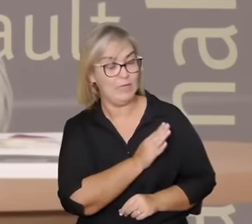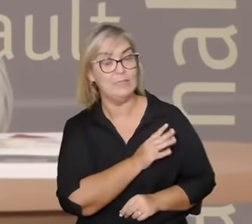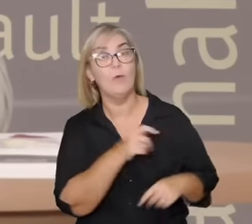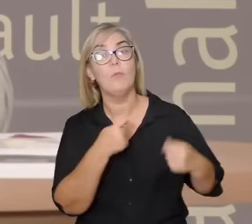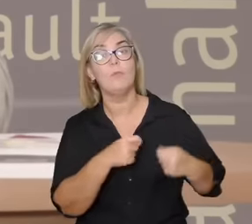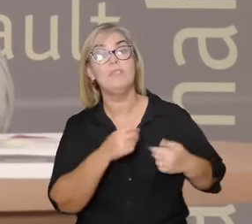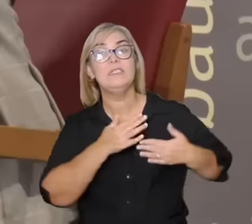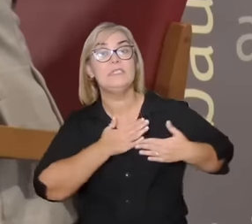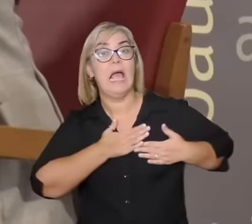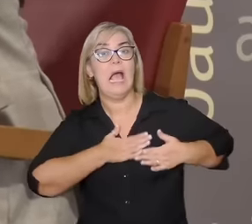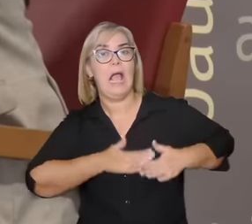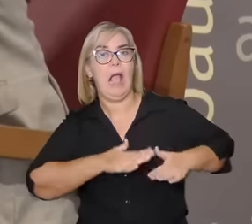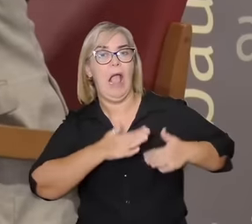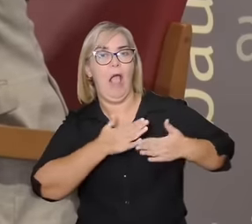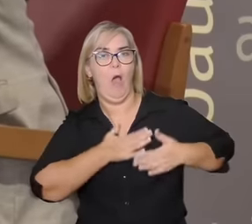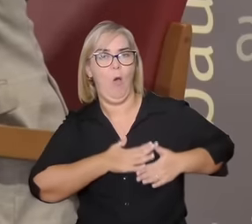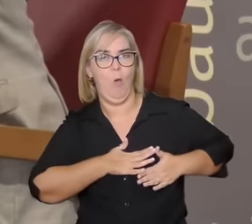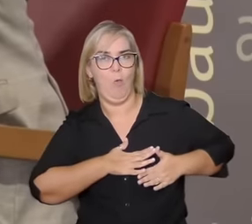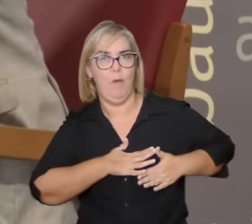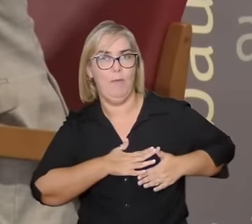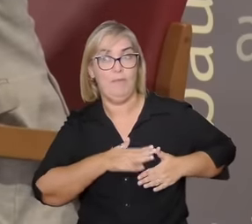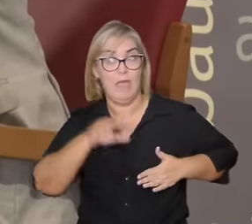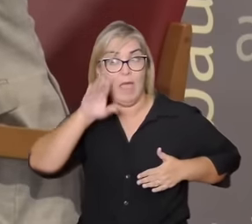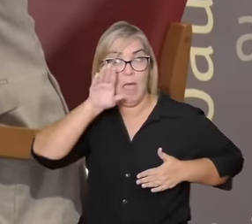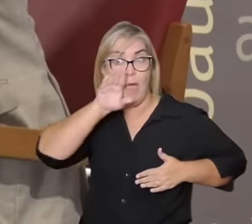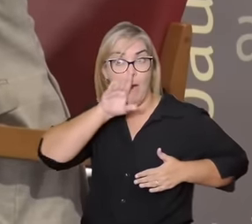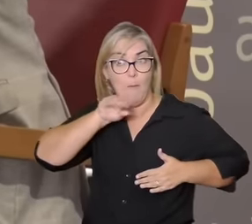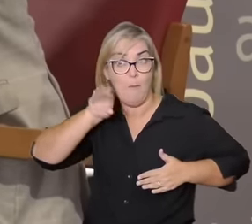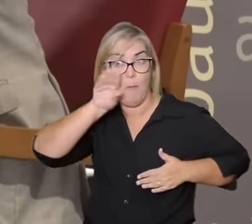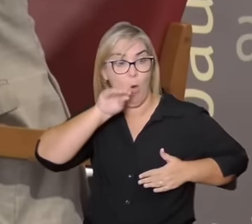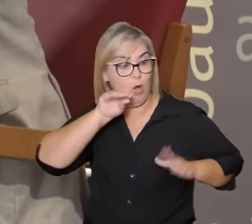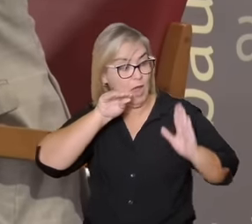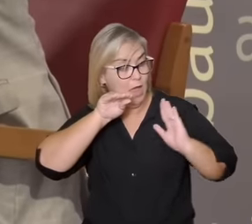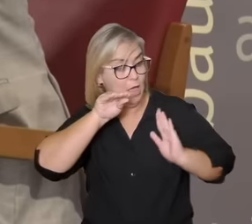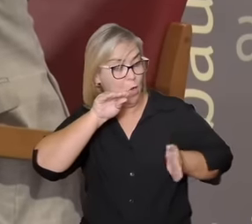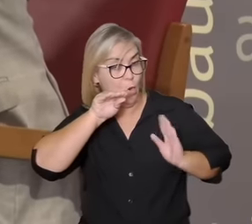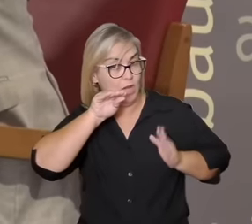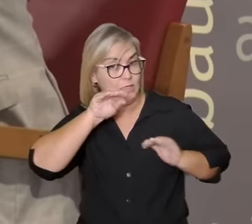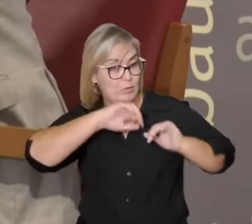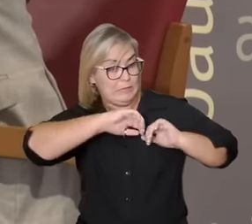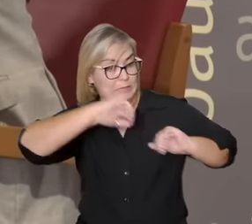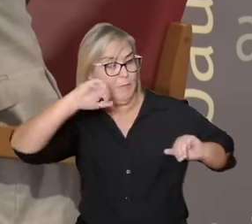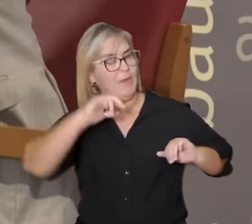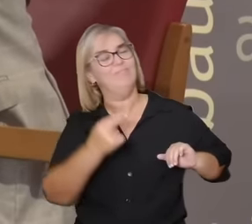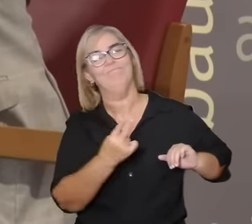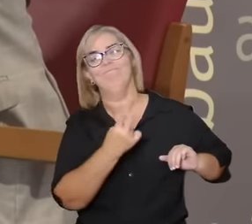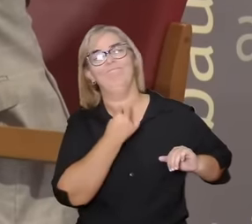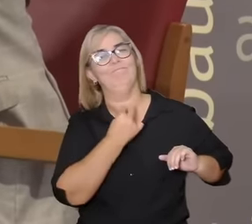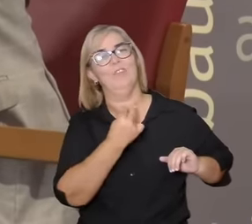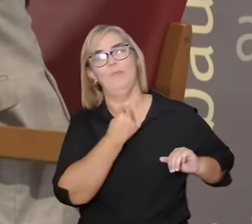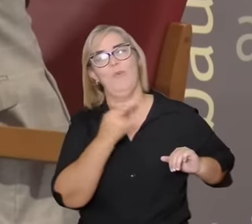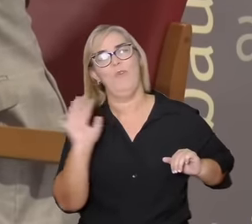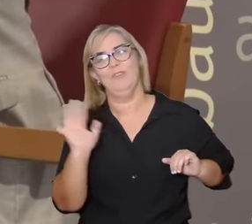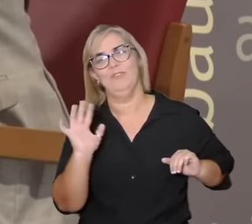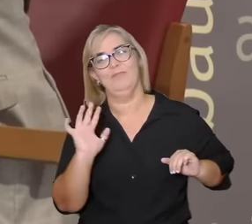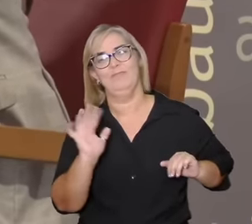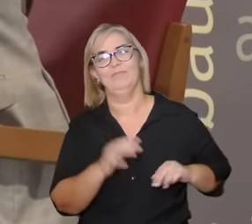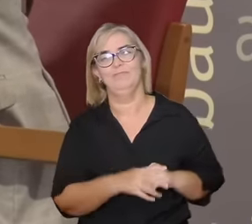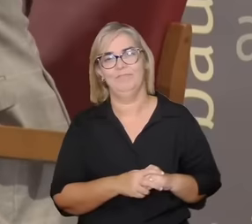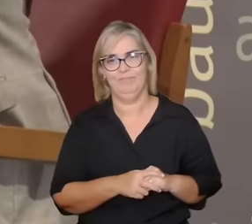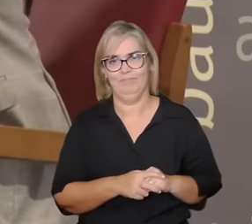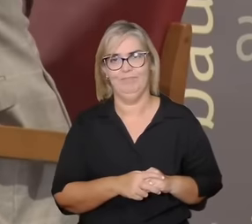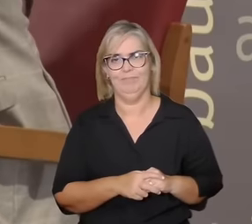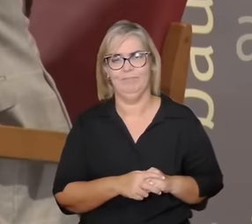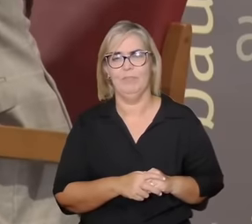separe a sua língua do seu coração ele usa essas duas expressões manter o coração resoluto tem a ver com uma